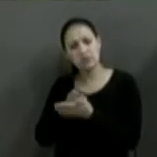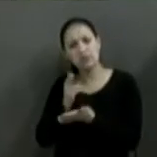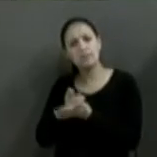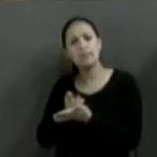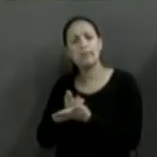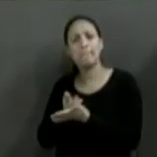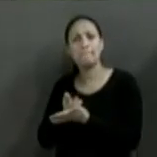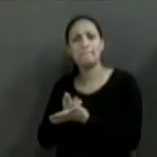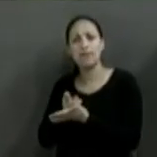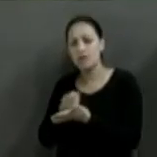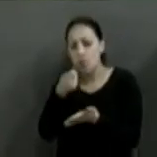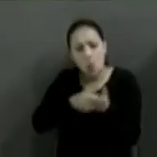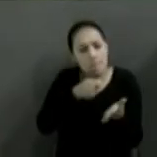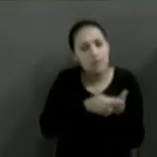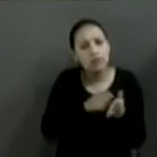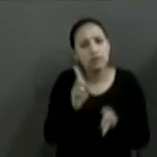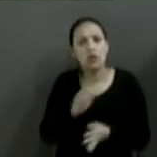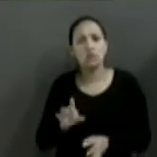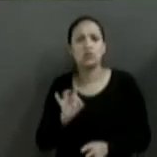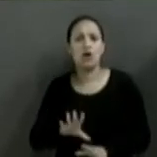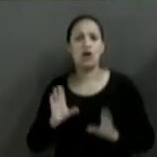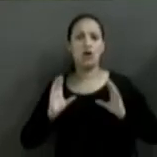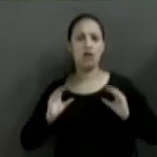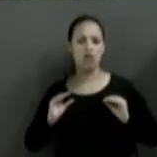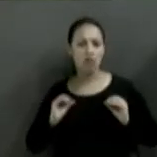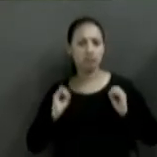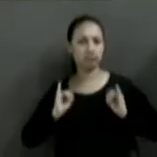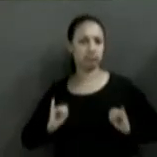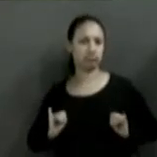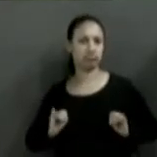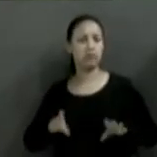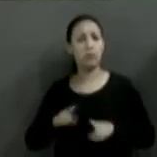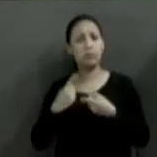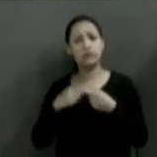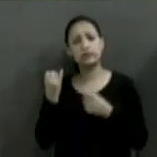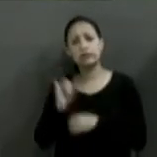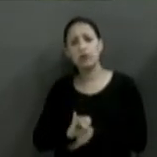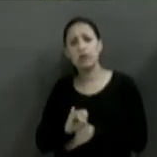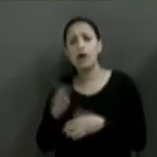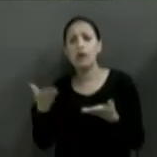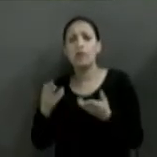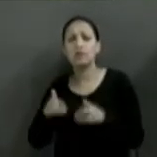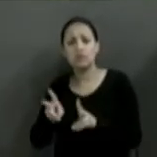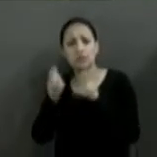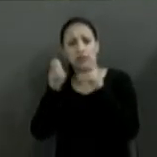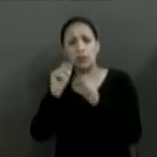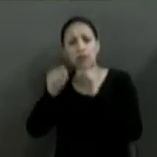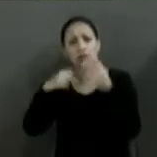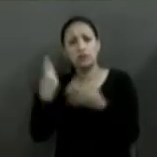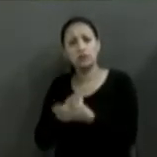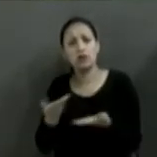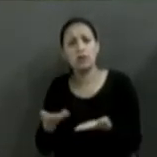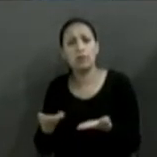cobrado, não fique em zona de conforto. Se não, sai o que sai, como vocês estão vendo nessa Prefeitura aí.